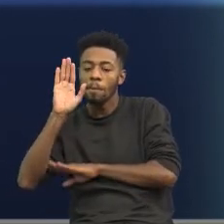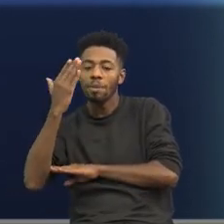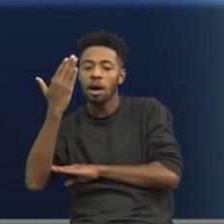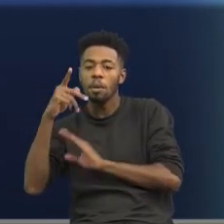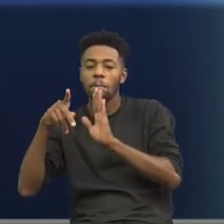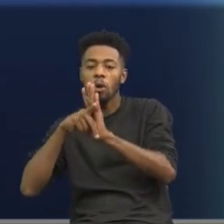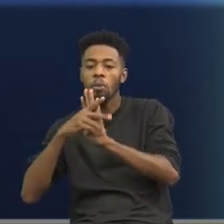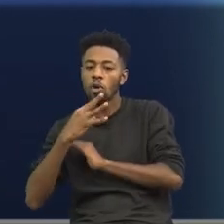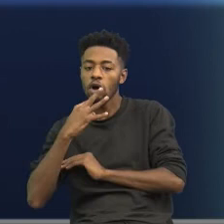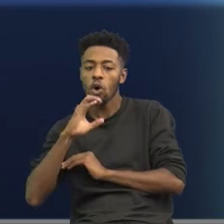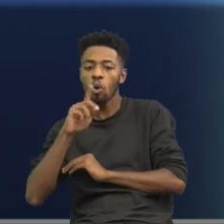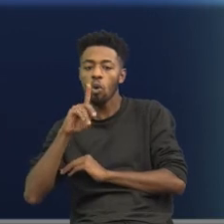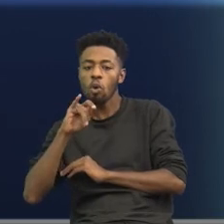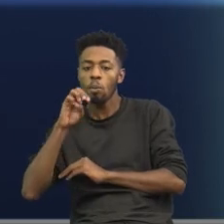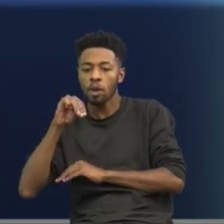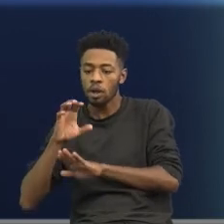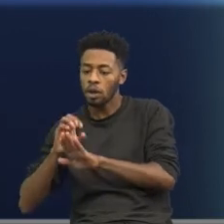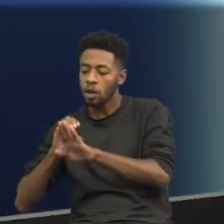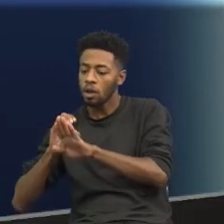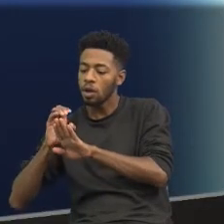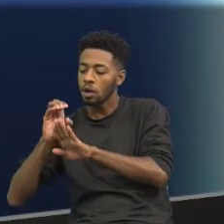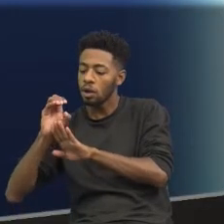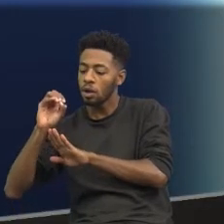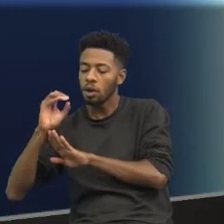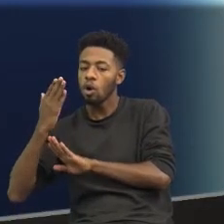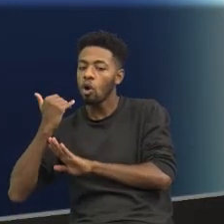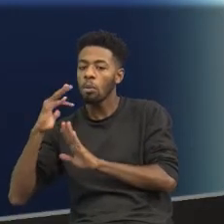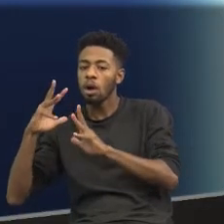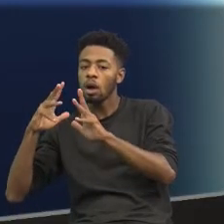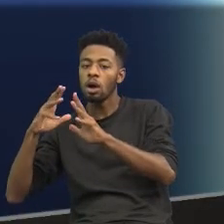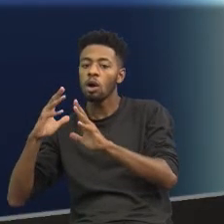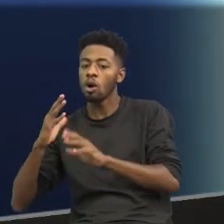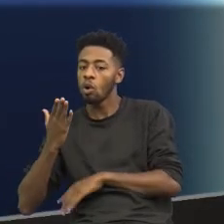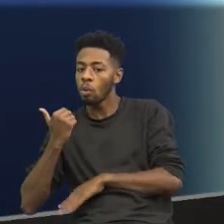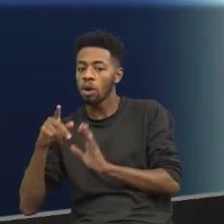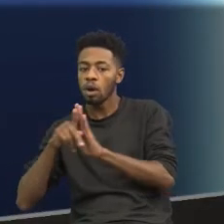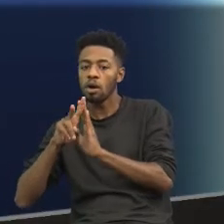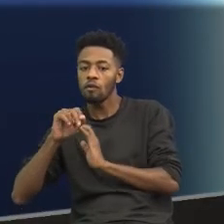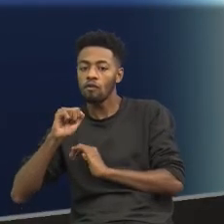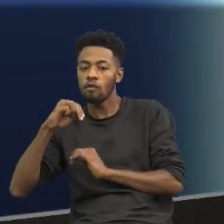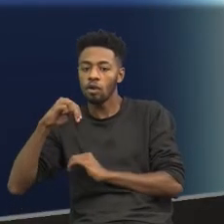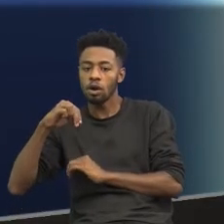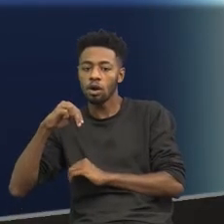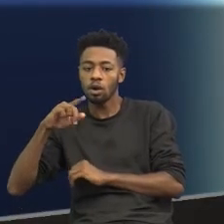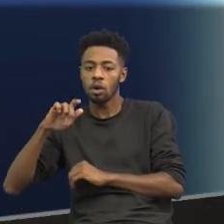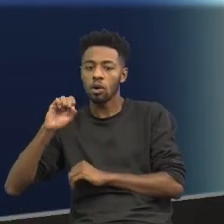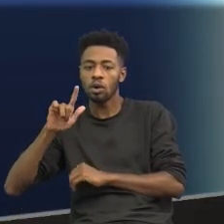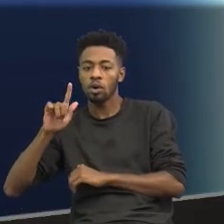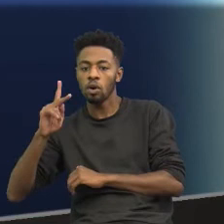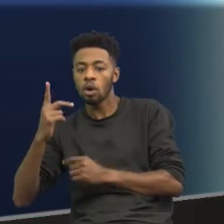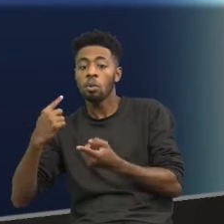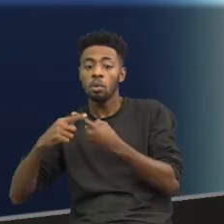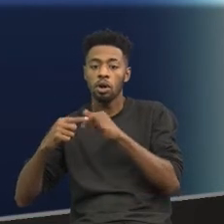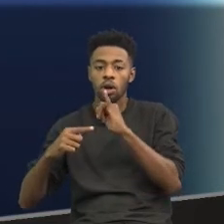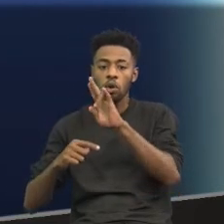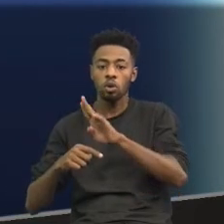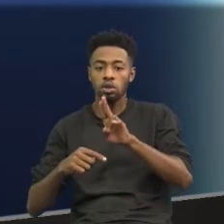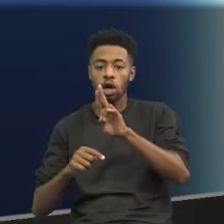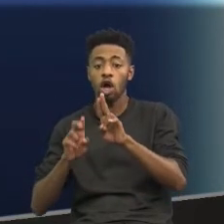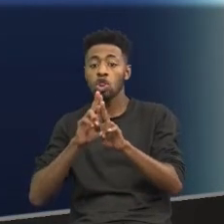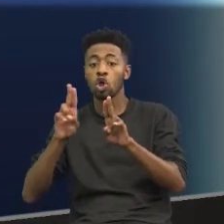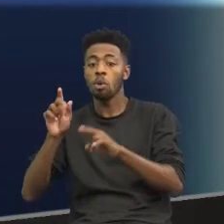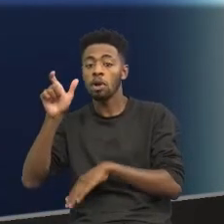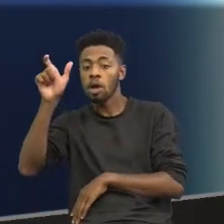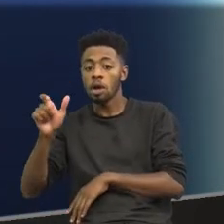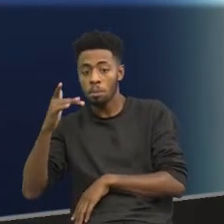você tem comer Van Gogh. E aí você tem uma figura de linguagem chamada metonímia. Por quê? Nesse caso, ele está usando o nome